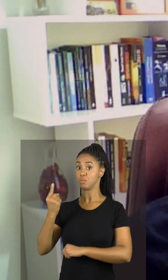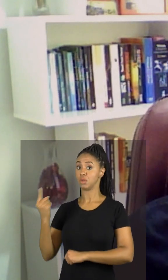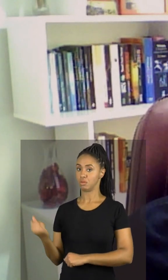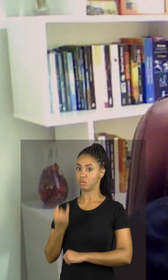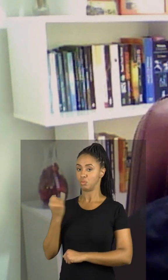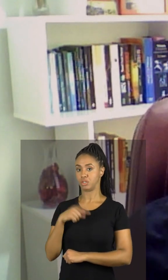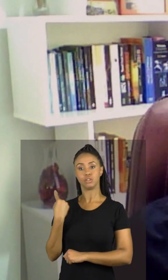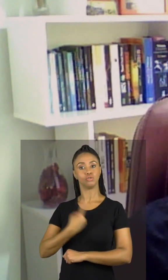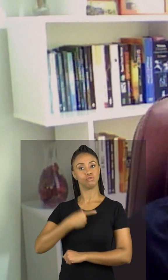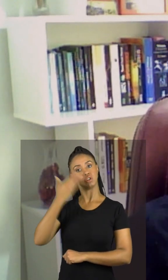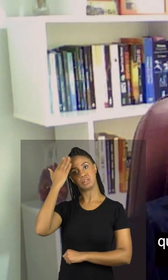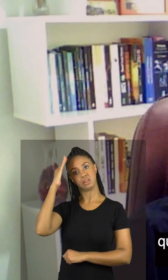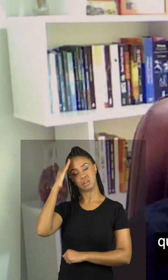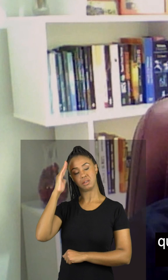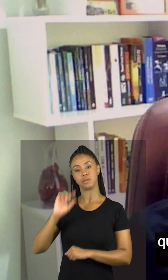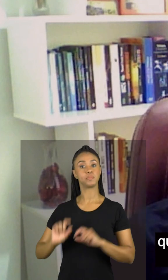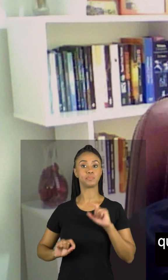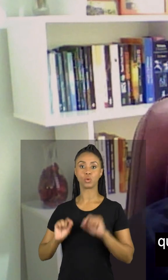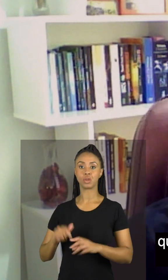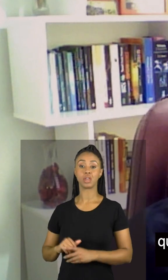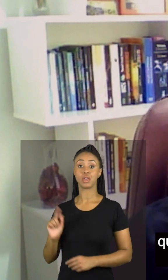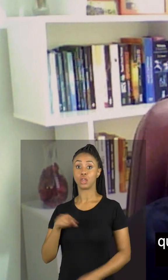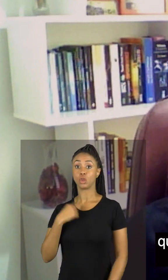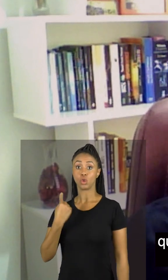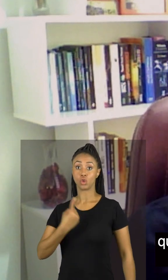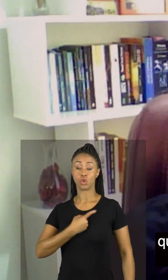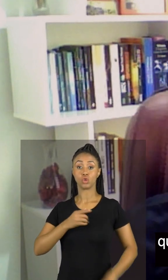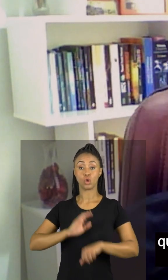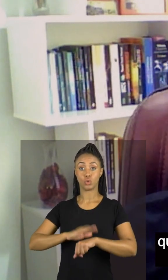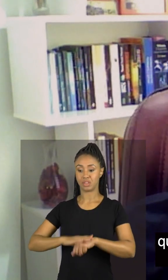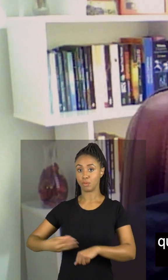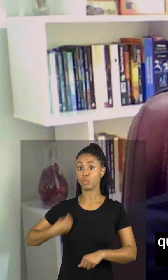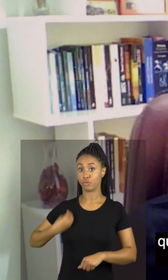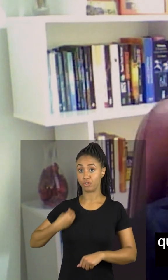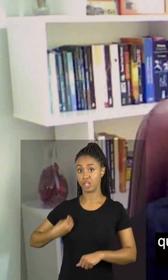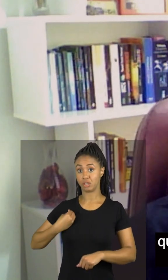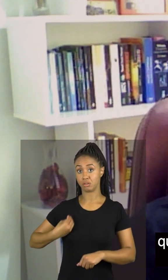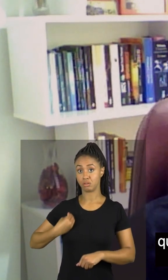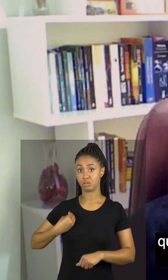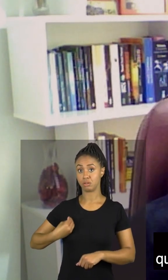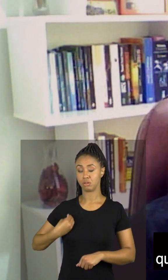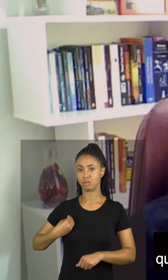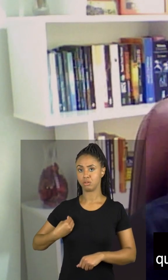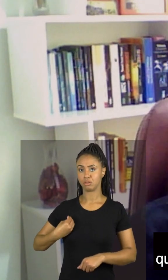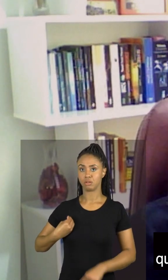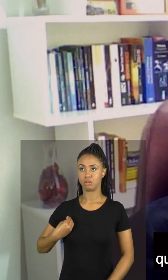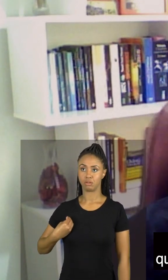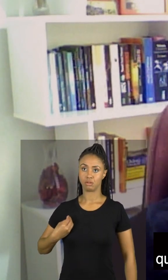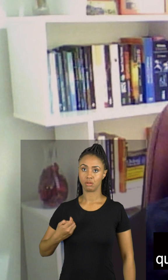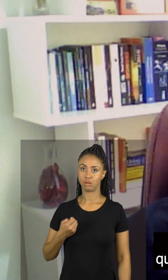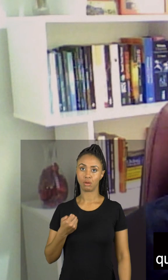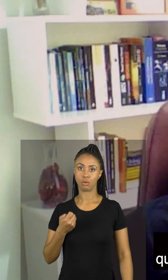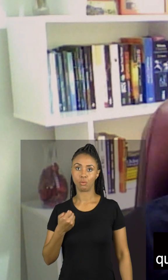passamos cerca de um terço das nossas vidas dormindo. E é por conta